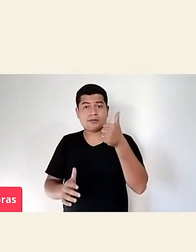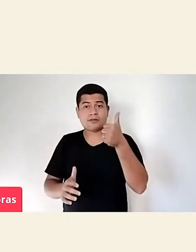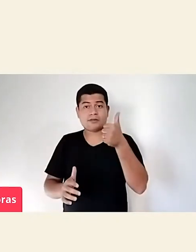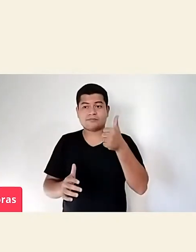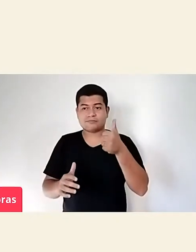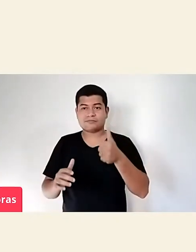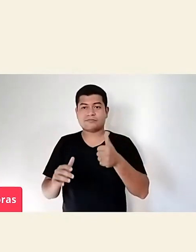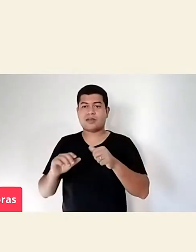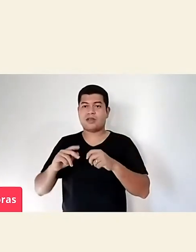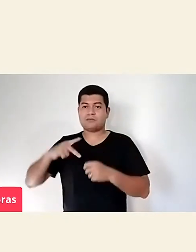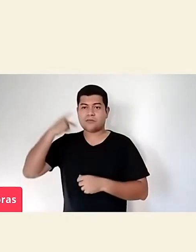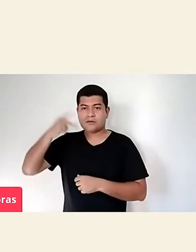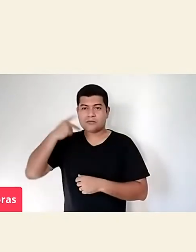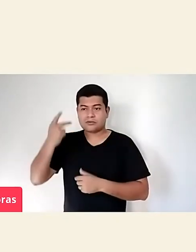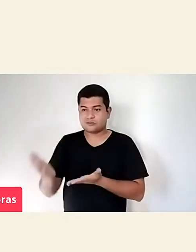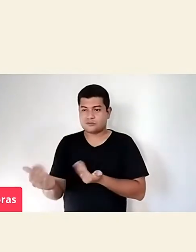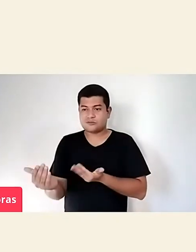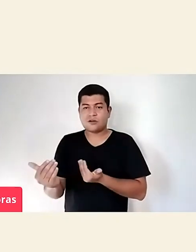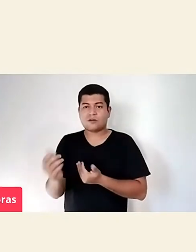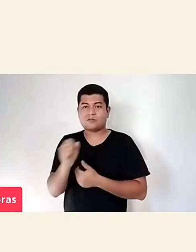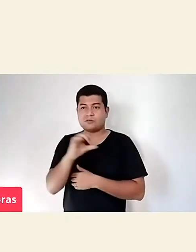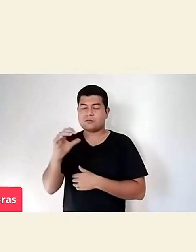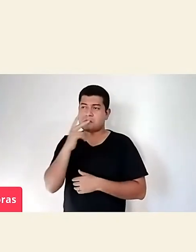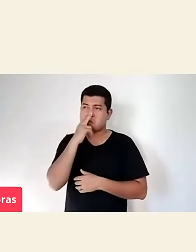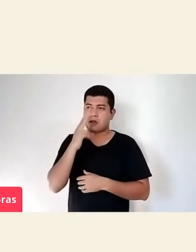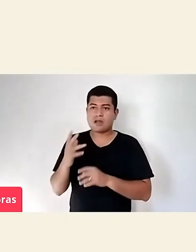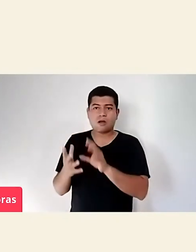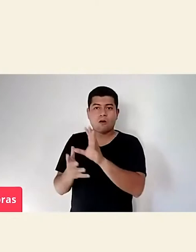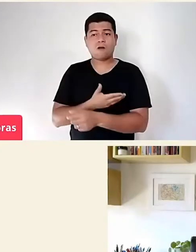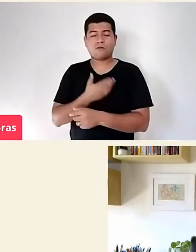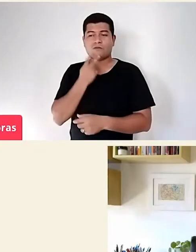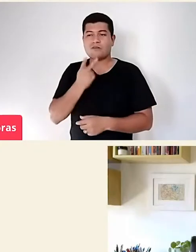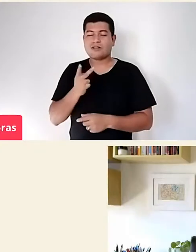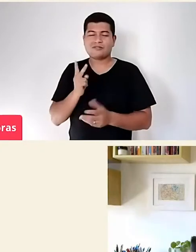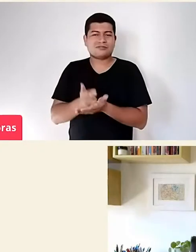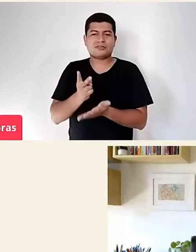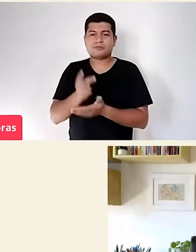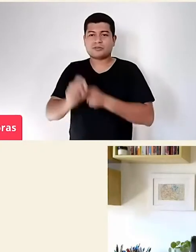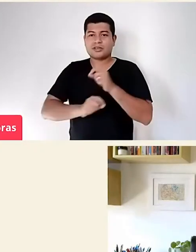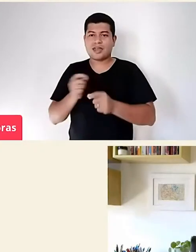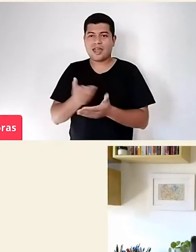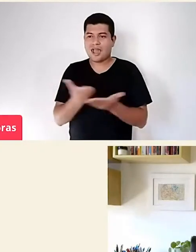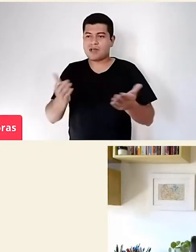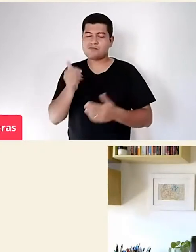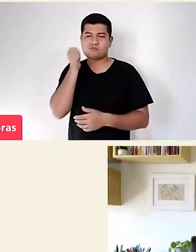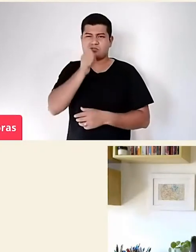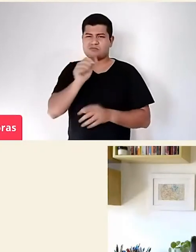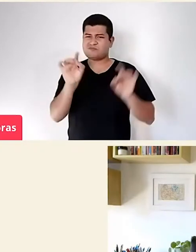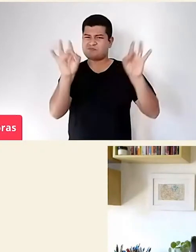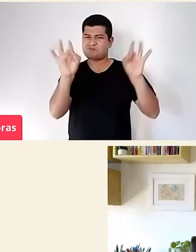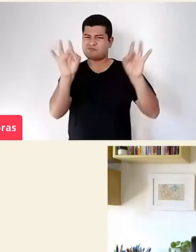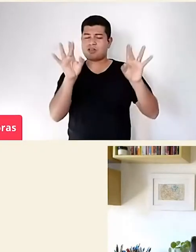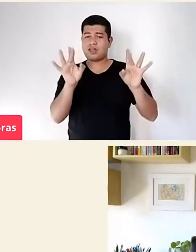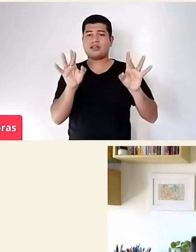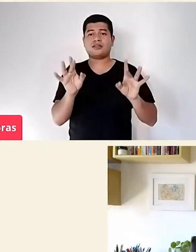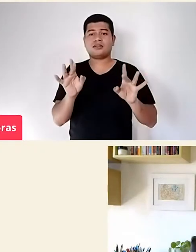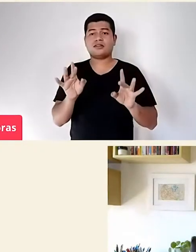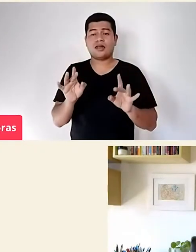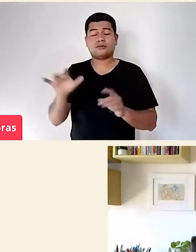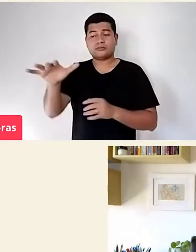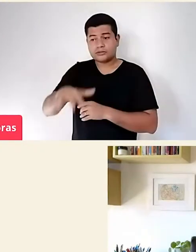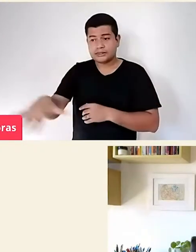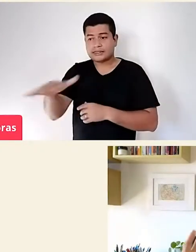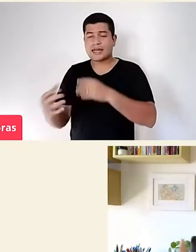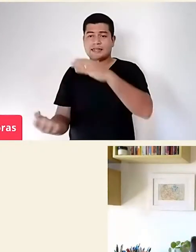interesse e a participação efetiva das mulheres na política. A aula inaugural contou com a presença da professora da